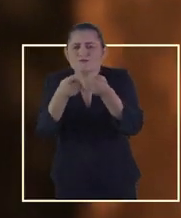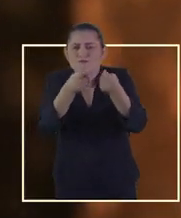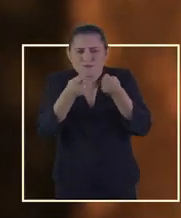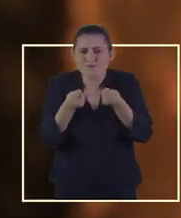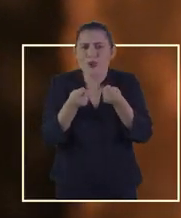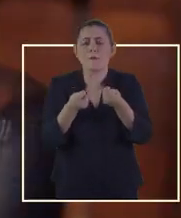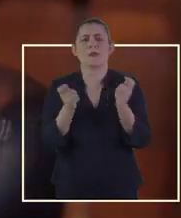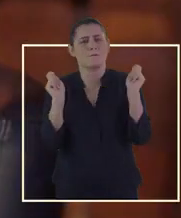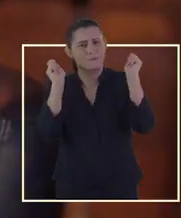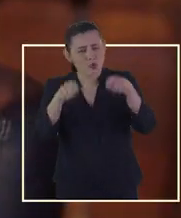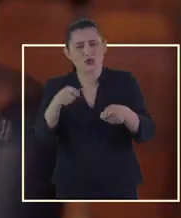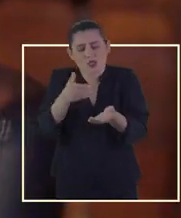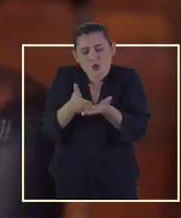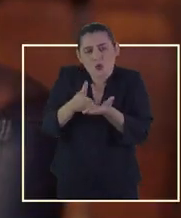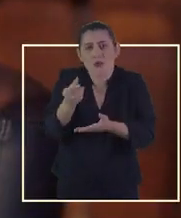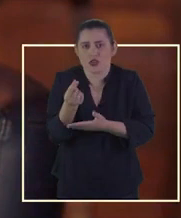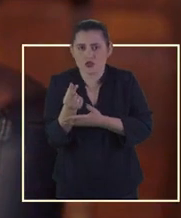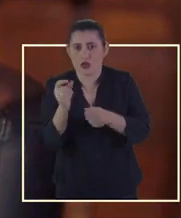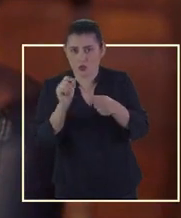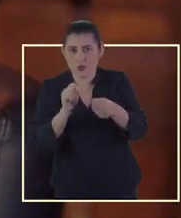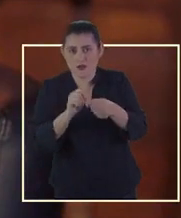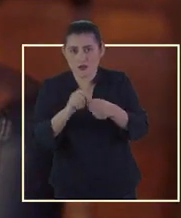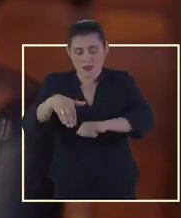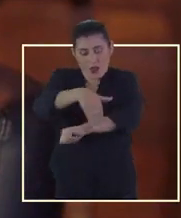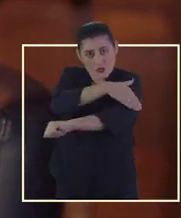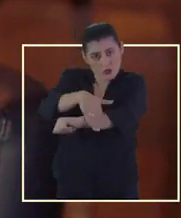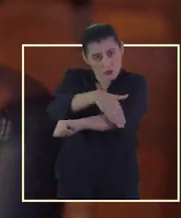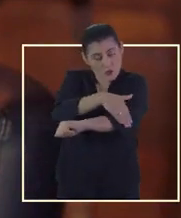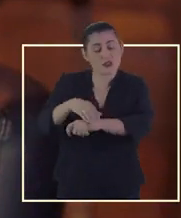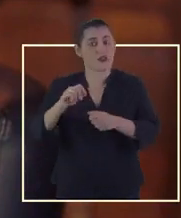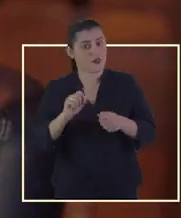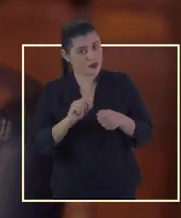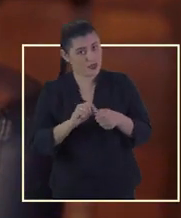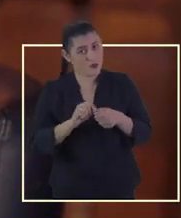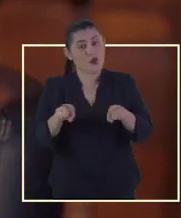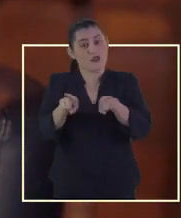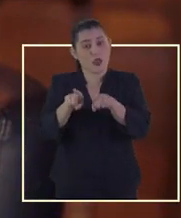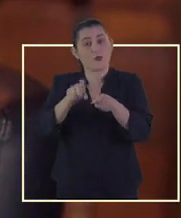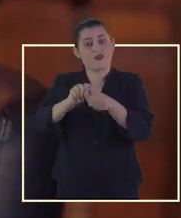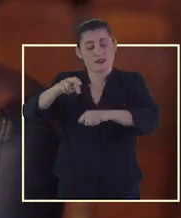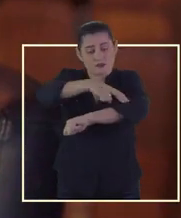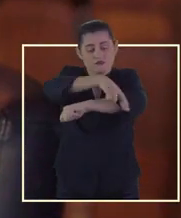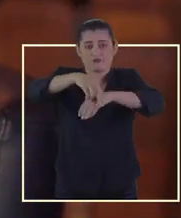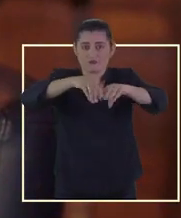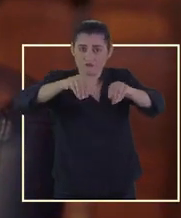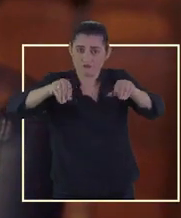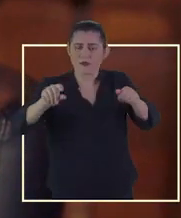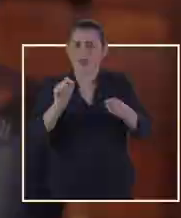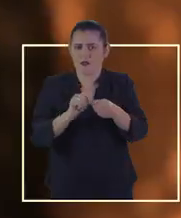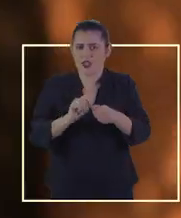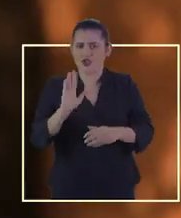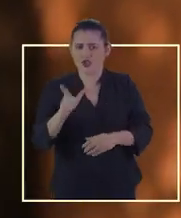duramente para poder sobrar dinheiro para fazer as ruas que foram feitas, para fazer os ramais que foram